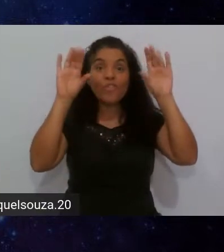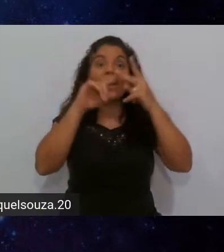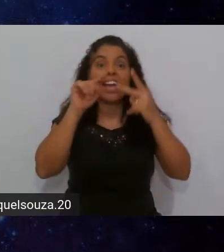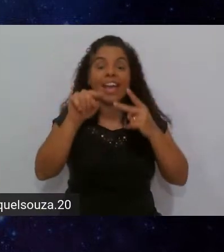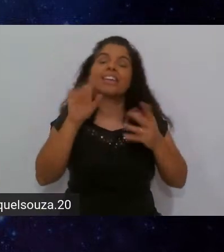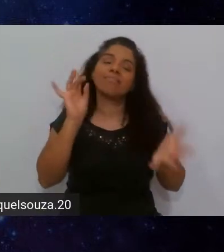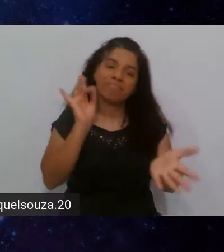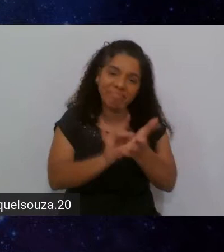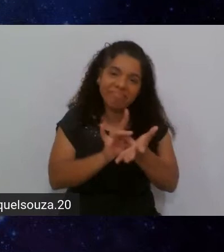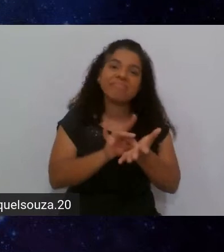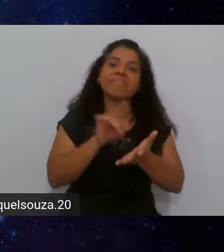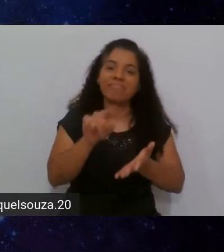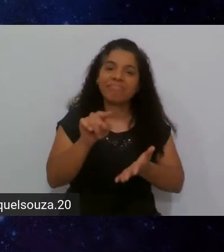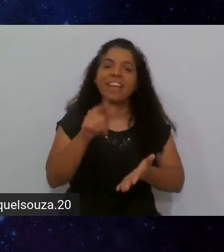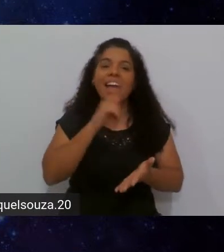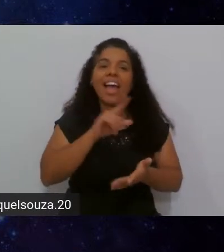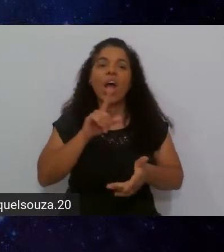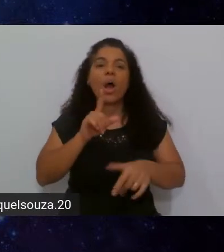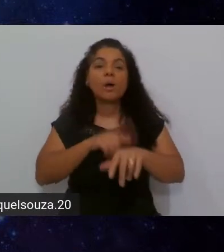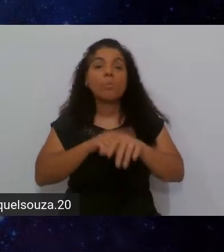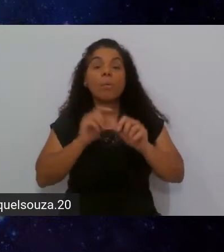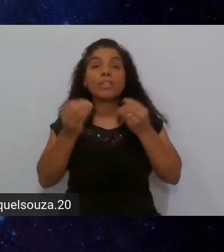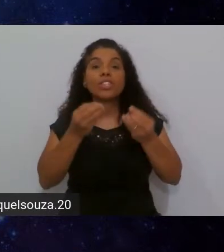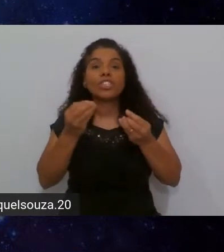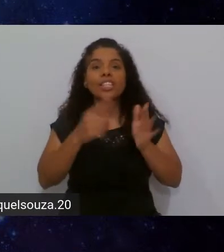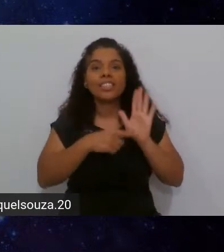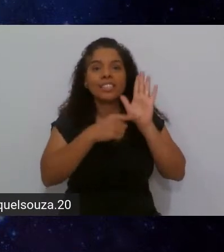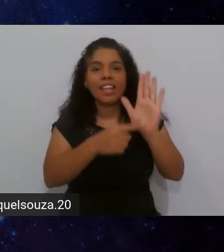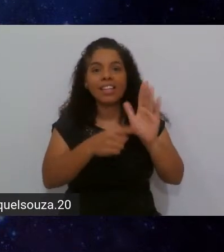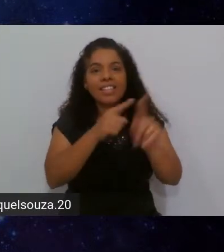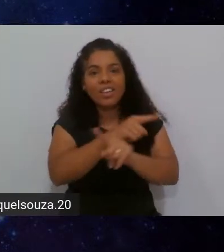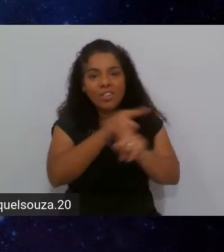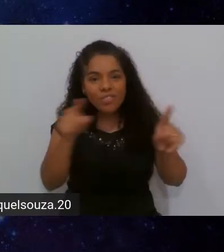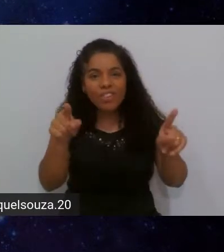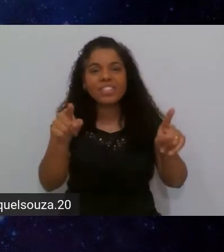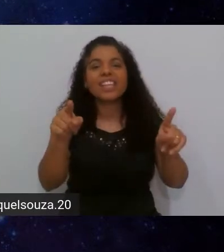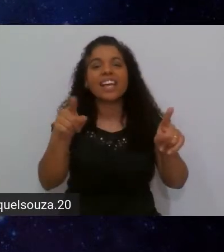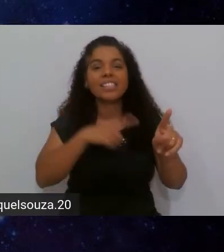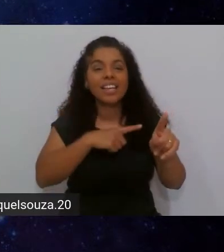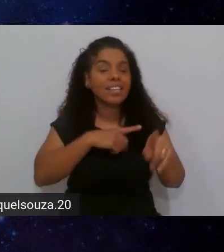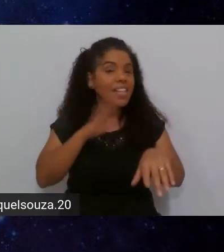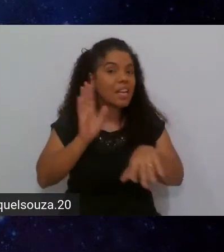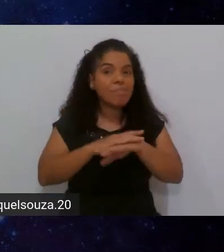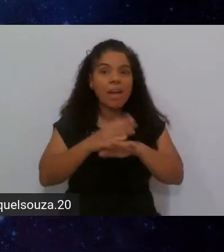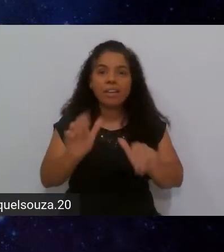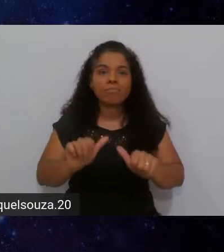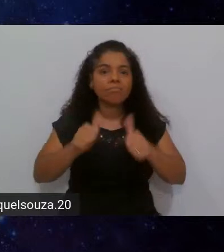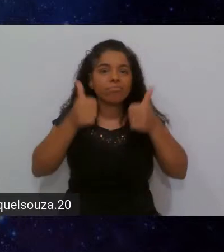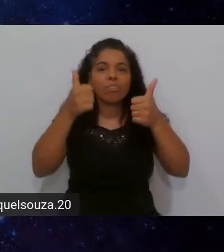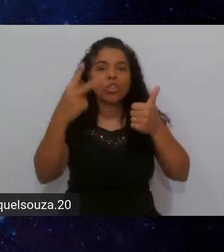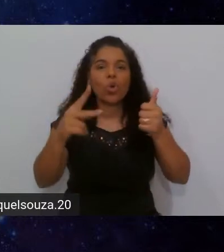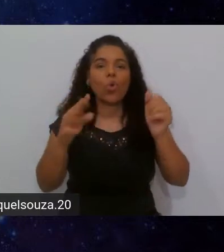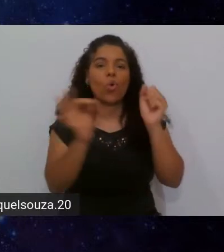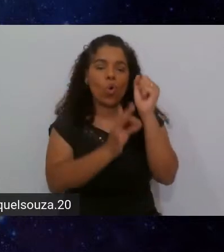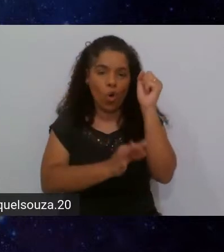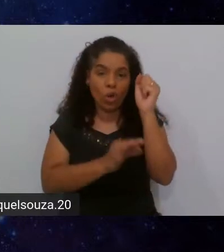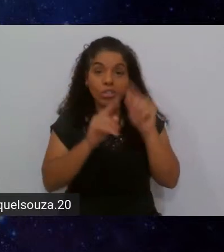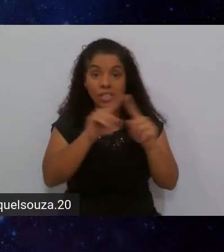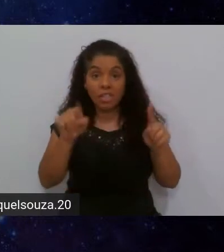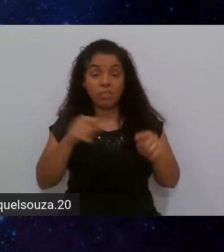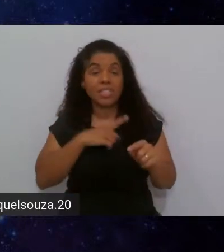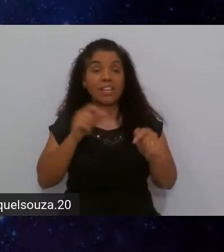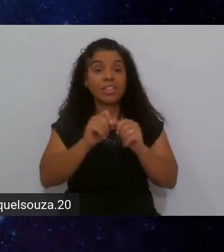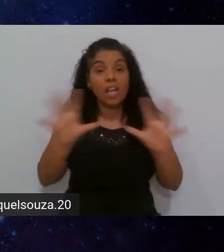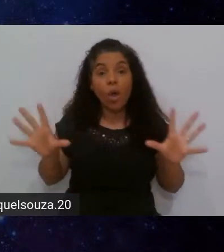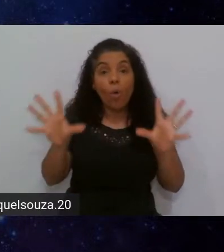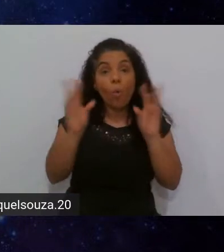realmente um momento ali de trazer vocês para o que há de mais próximo do código então se a gente fosse fazer aqui